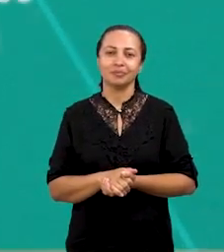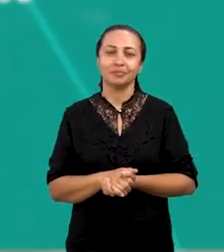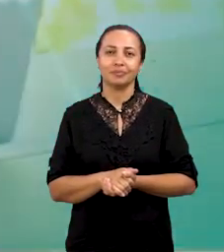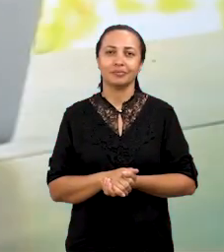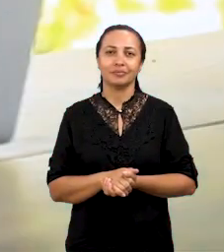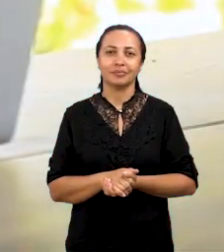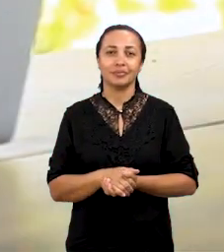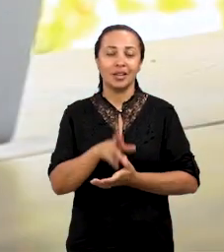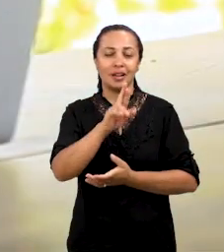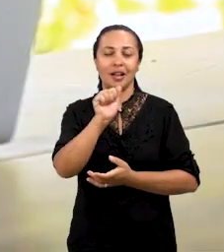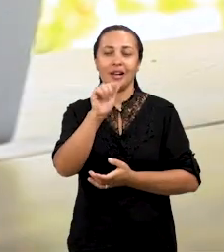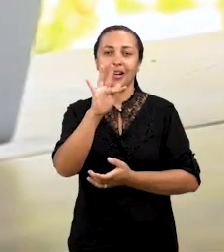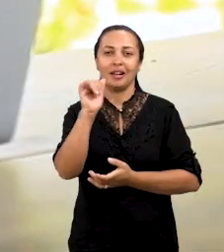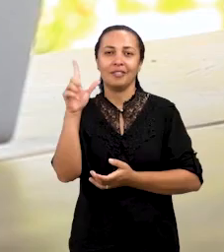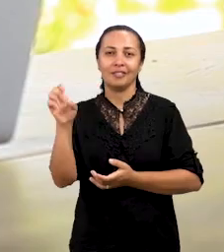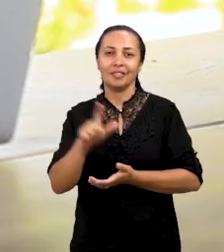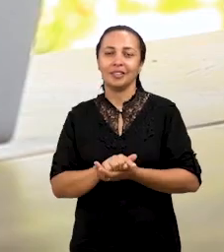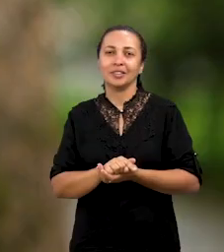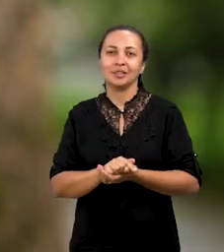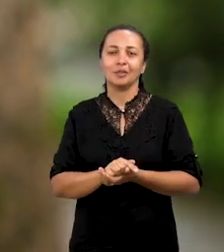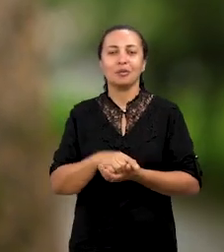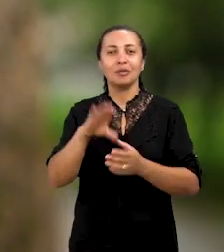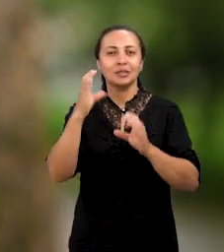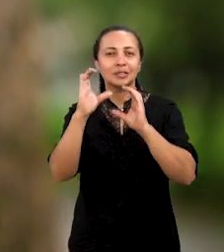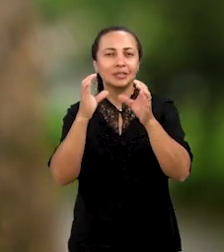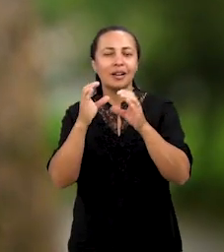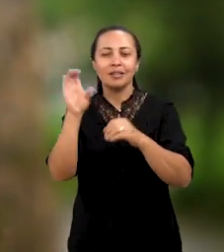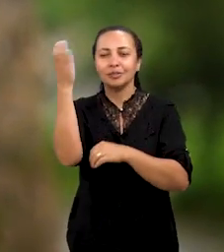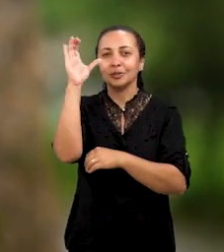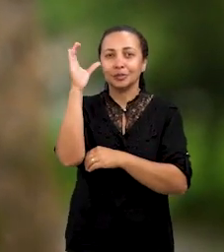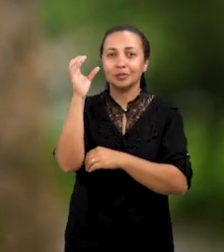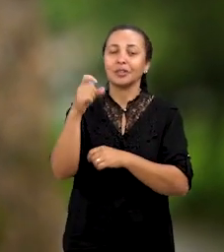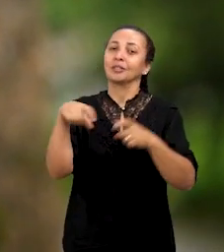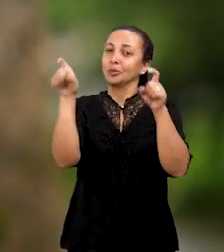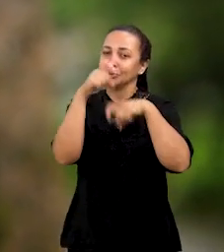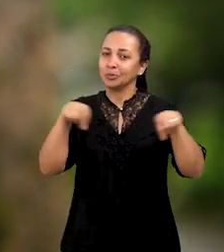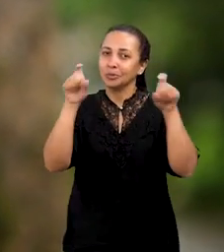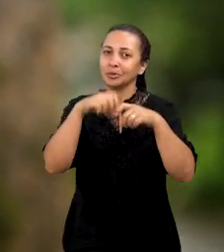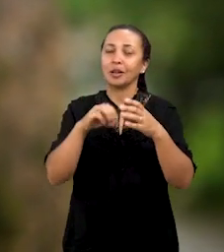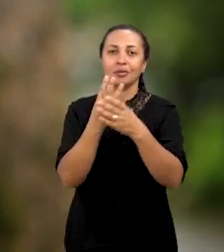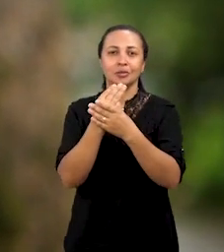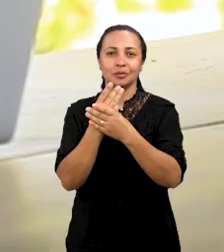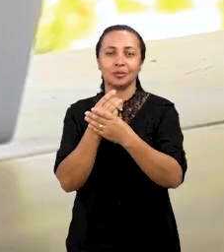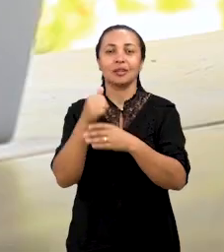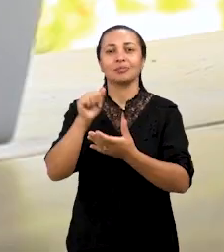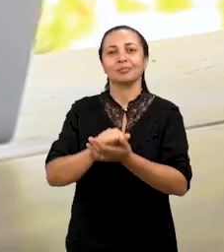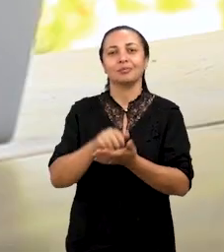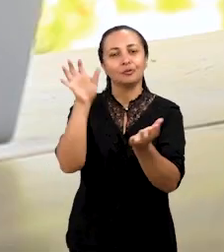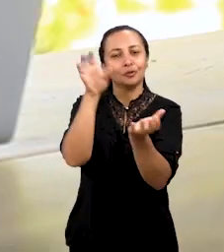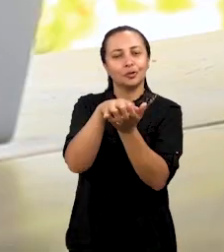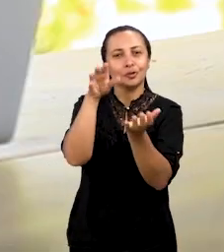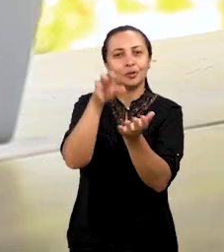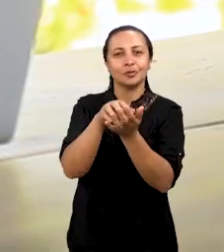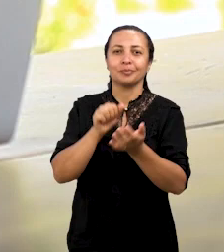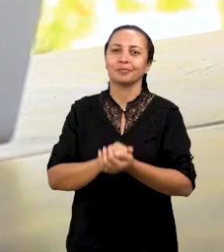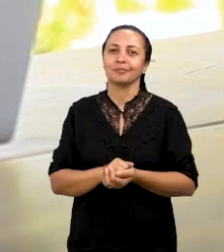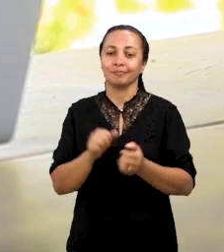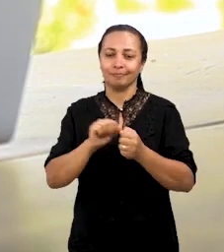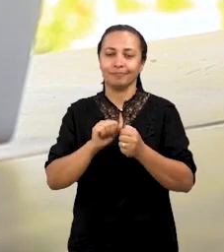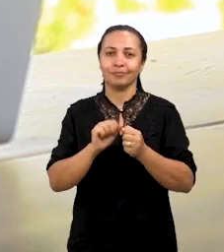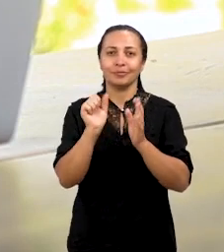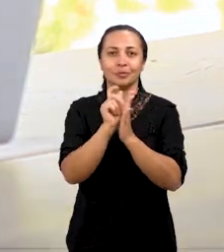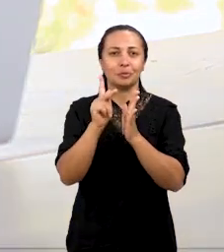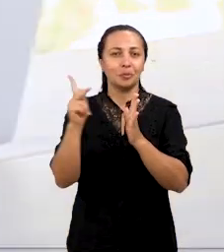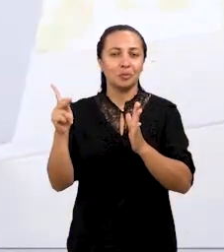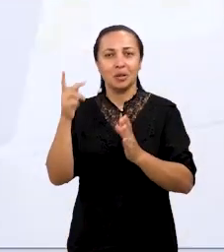Eu sou Rafael Leão, estudante de ciência da computação da Federal, da UFPE, aqui de Recife. Eu criei uma ferramenta para o